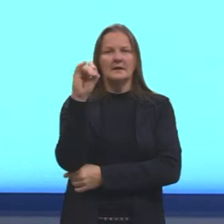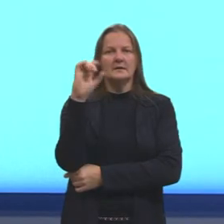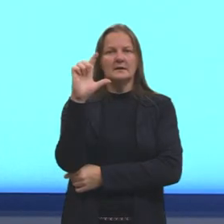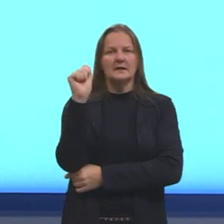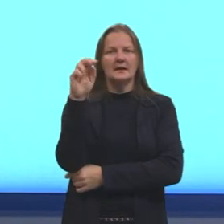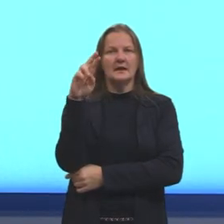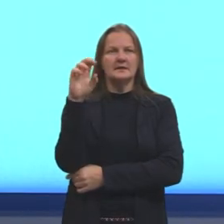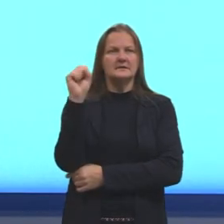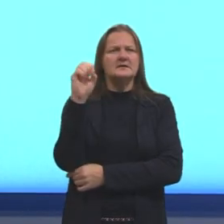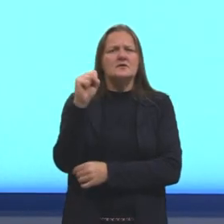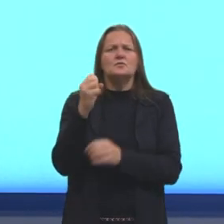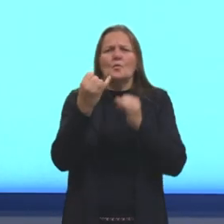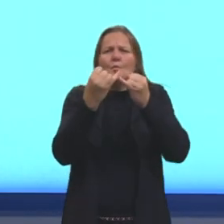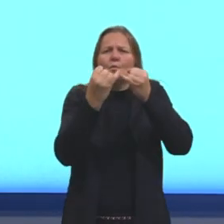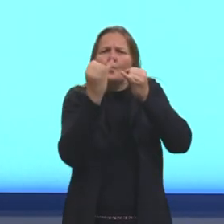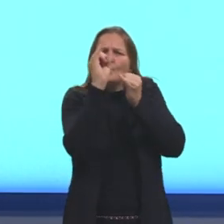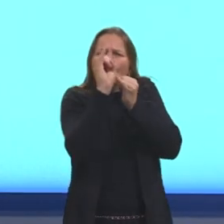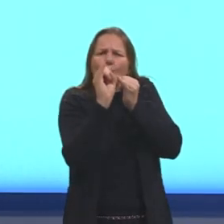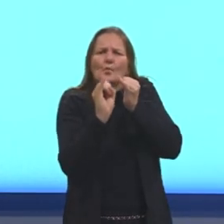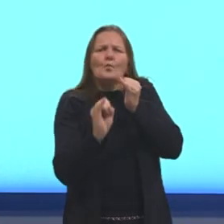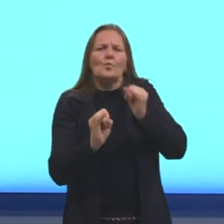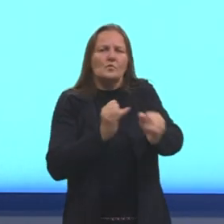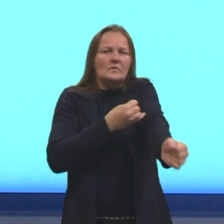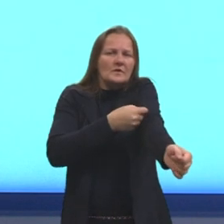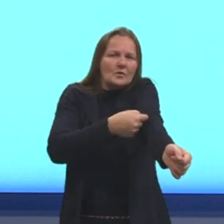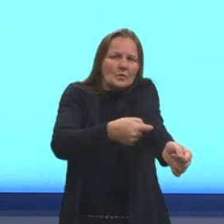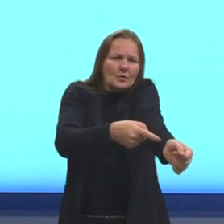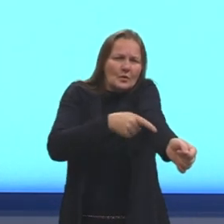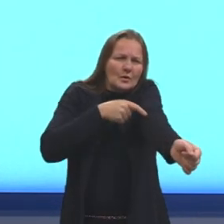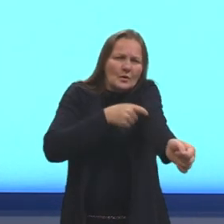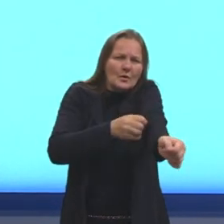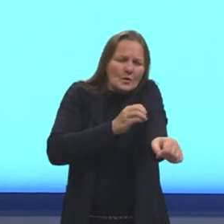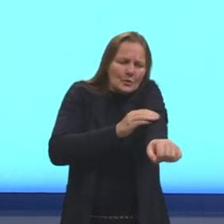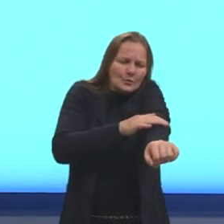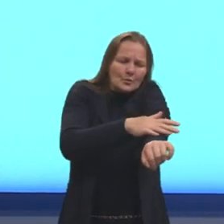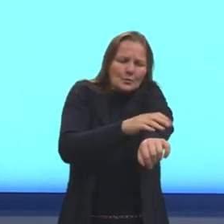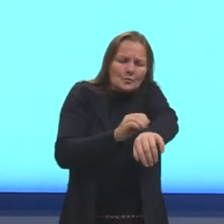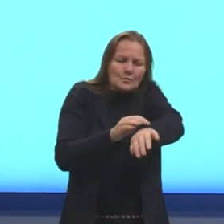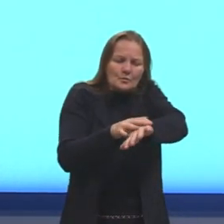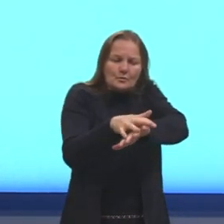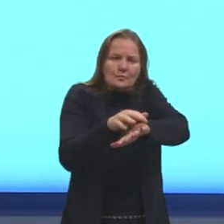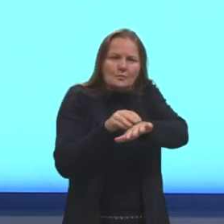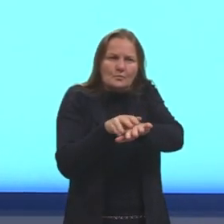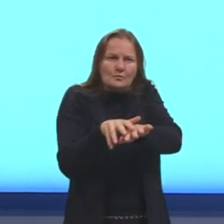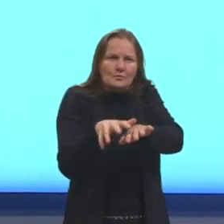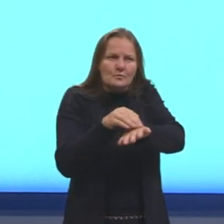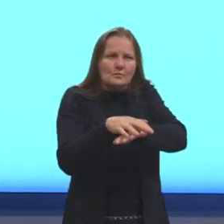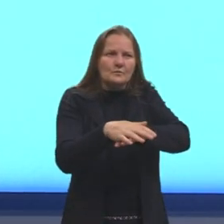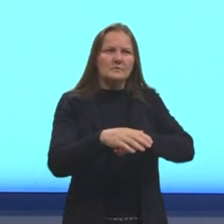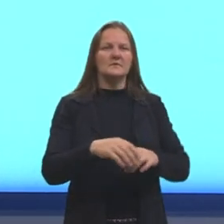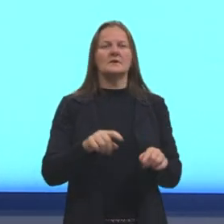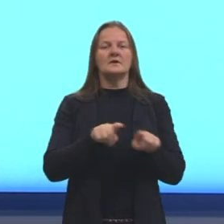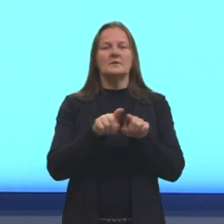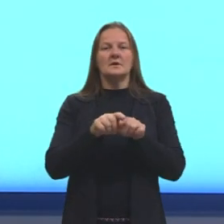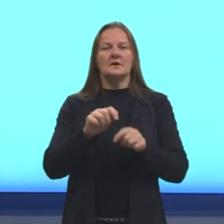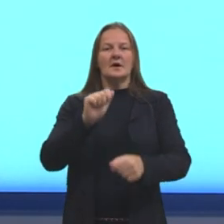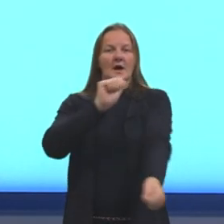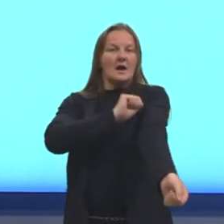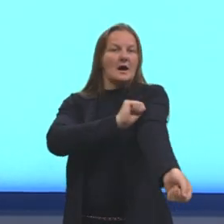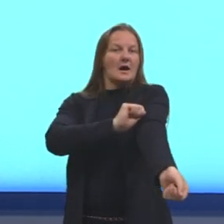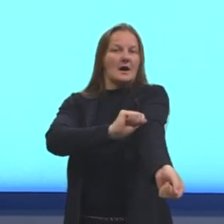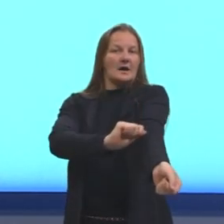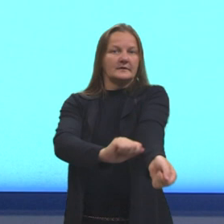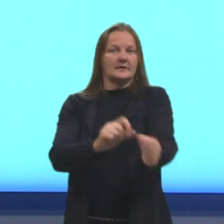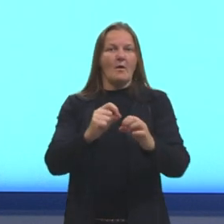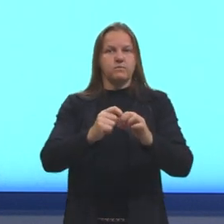nome por eles serem bem fininhos, essas vênulas serem bem fininhas. Aqui, a artéria, um pouquinho mais robusta.